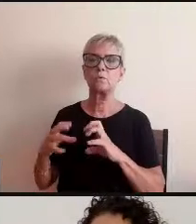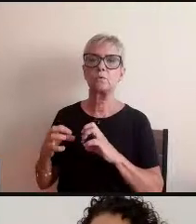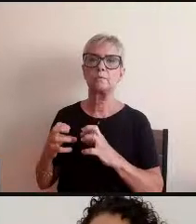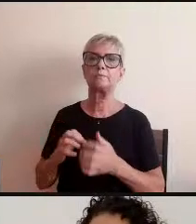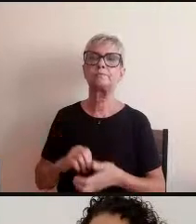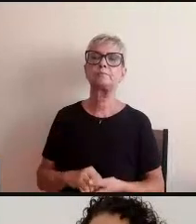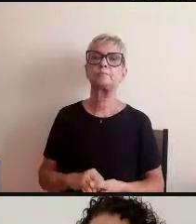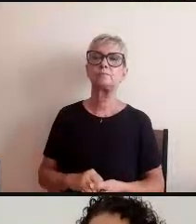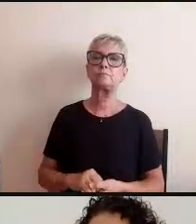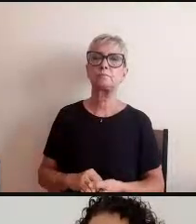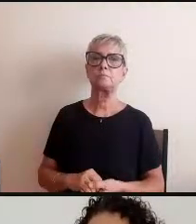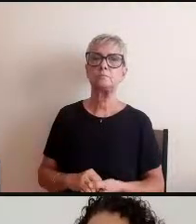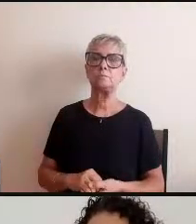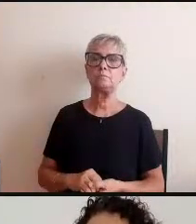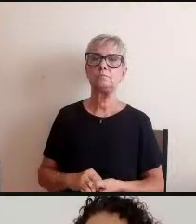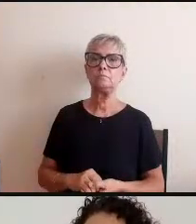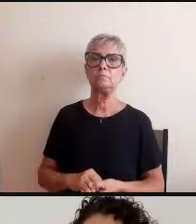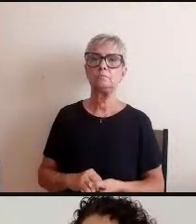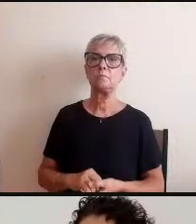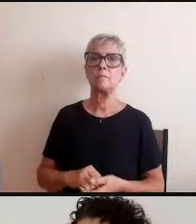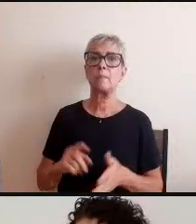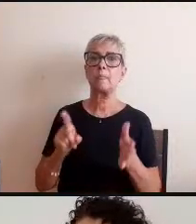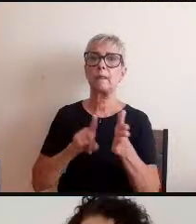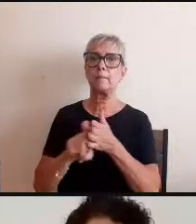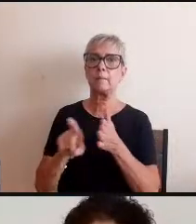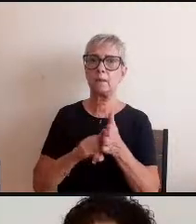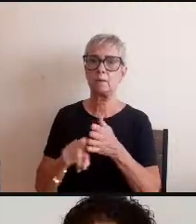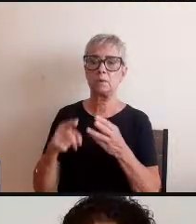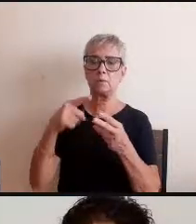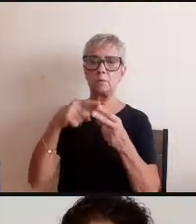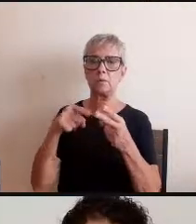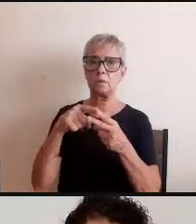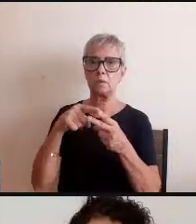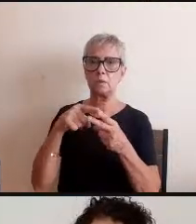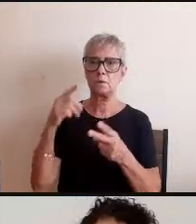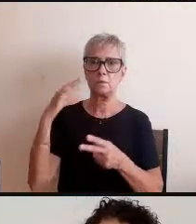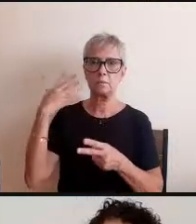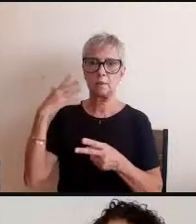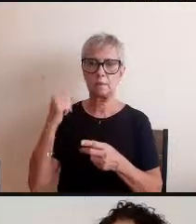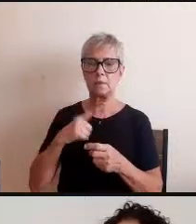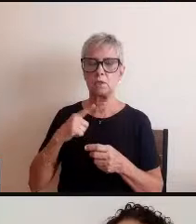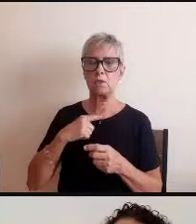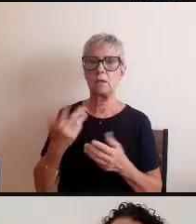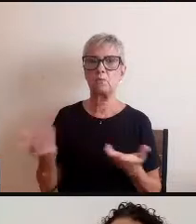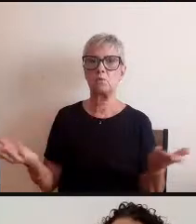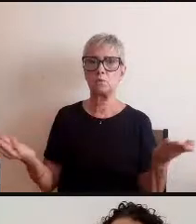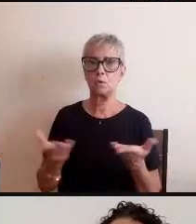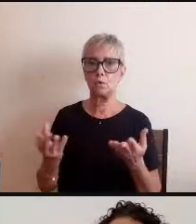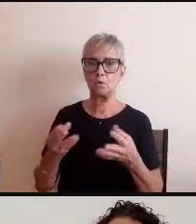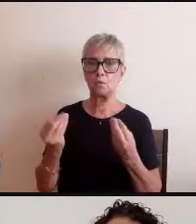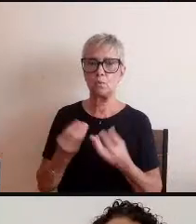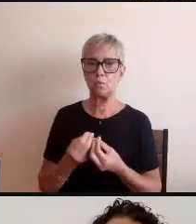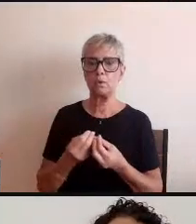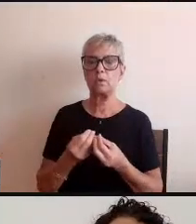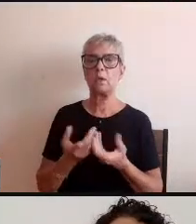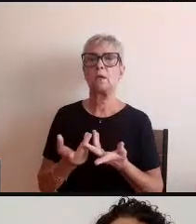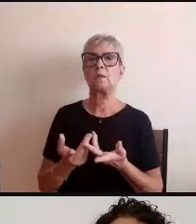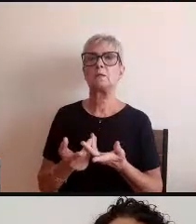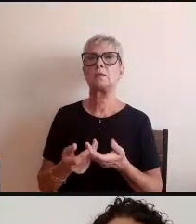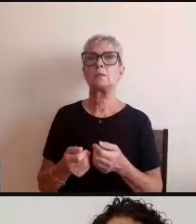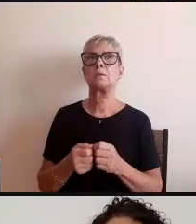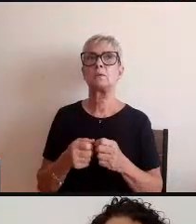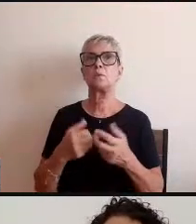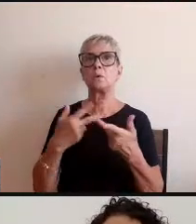então essa pergunta aqui vai para vocês dois tá temos atualmente muitas ferramentas disponíveis para mediar a